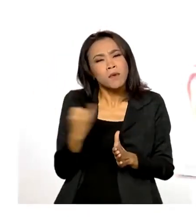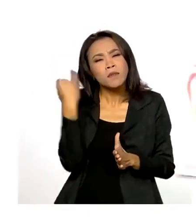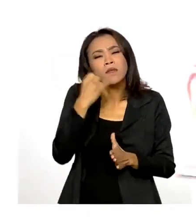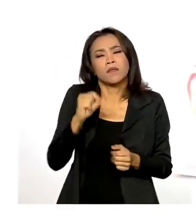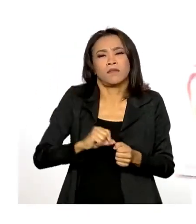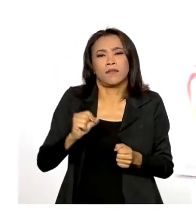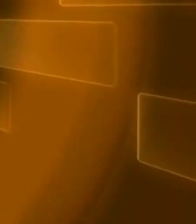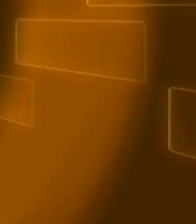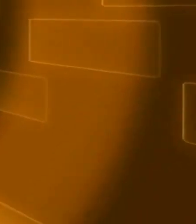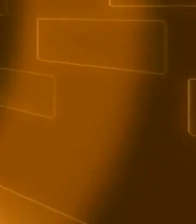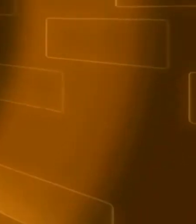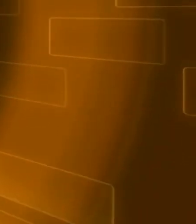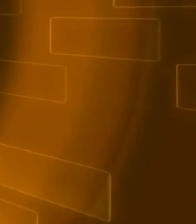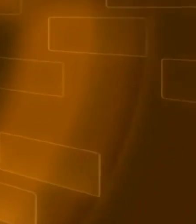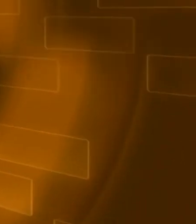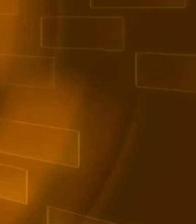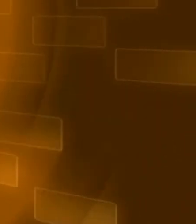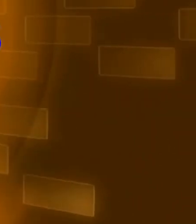prevenir do que remediar, né?